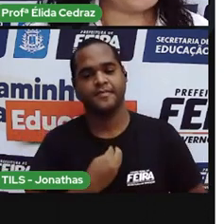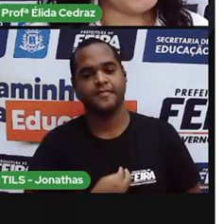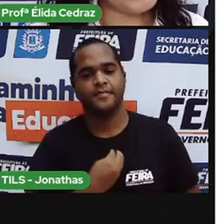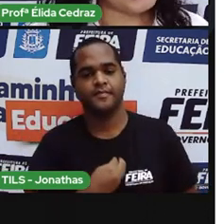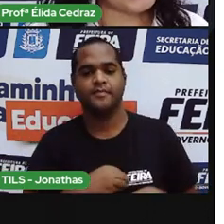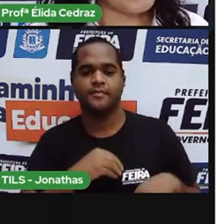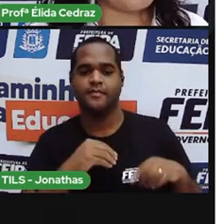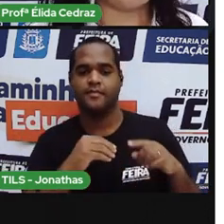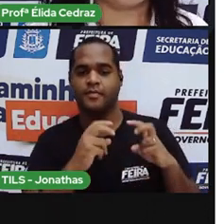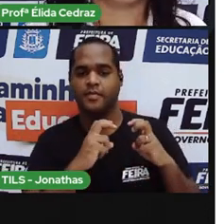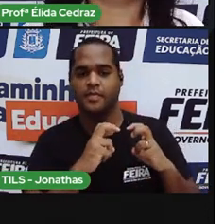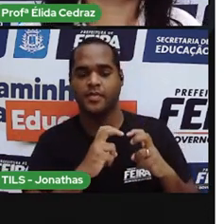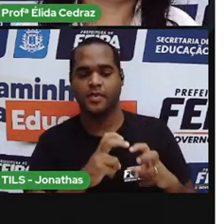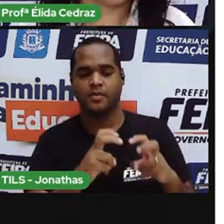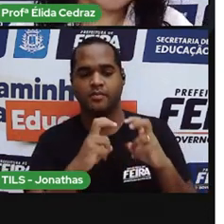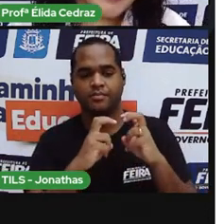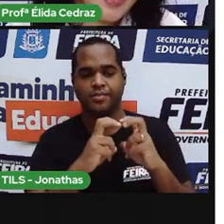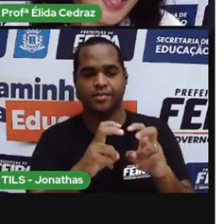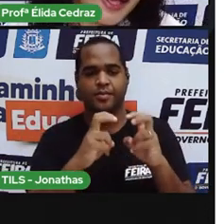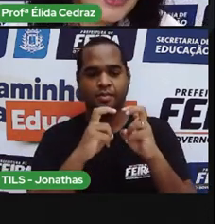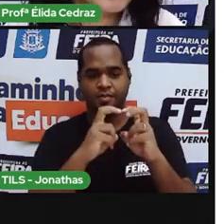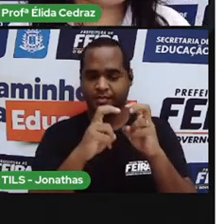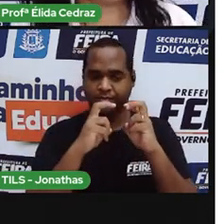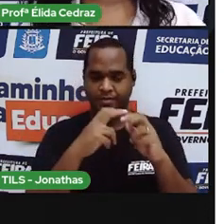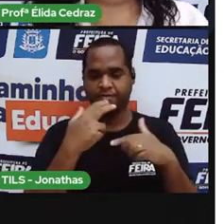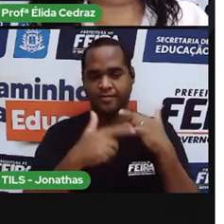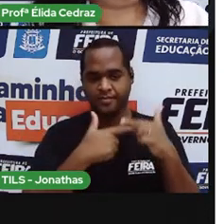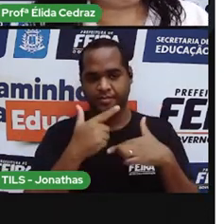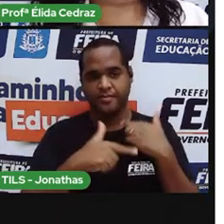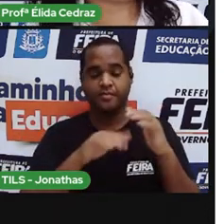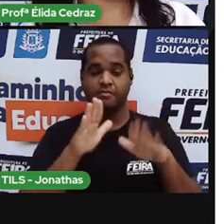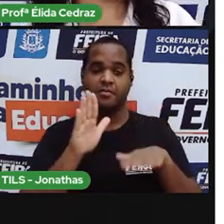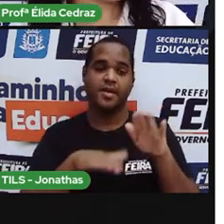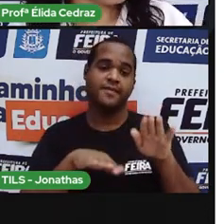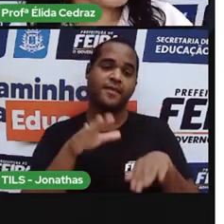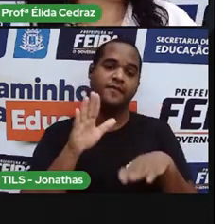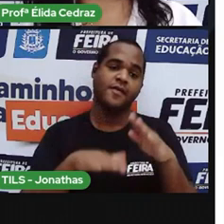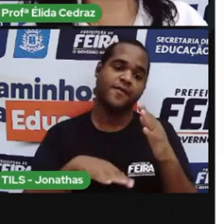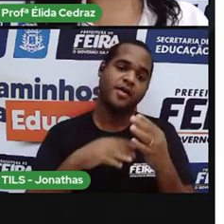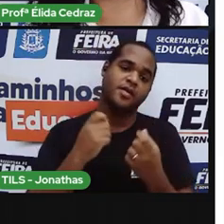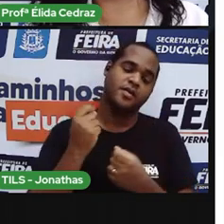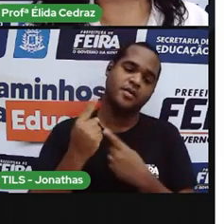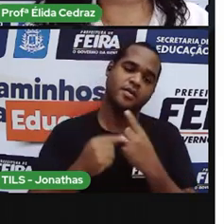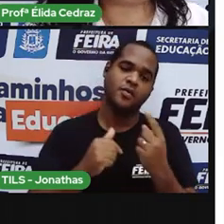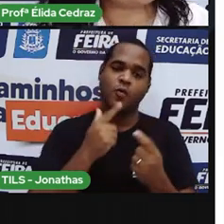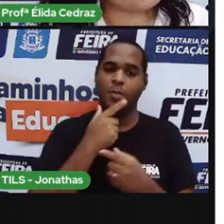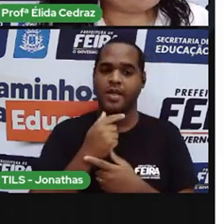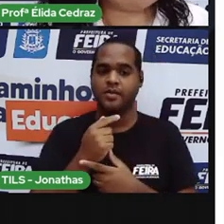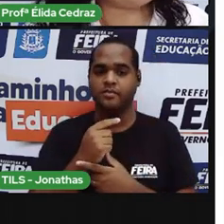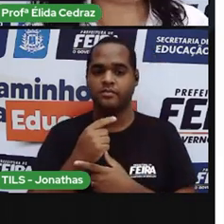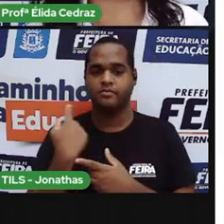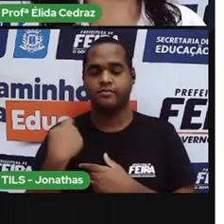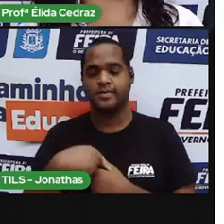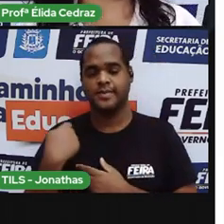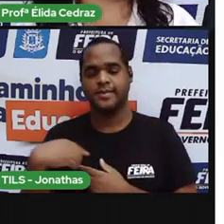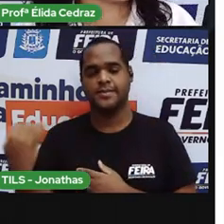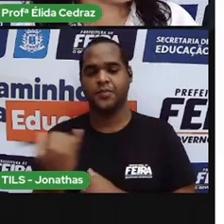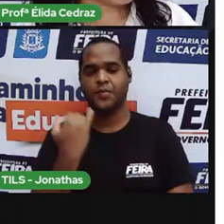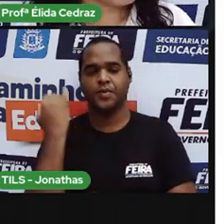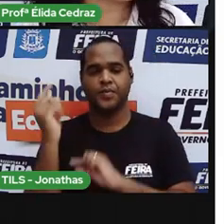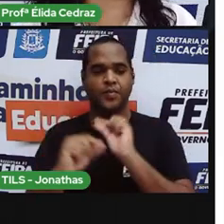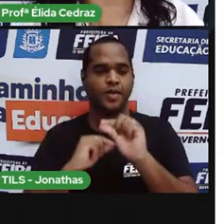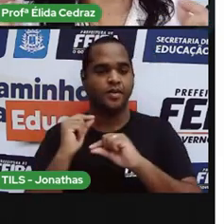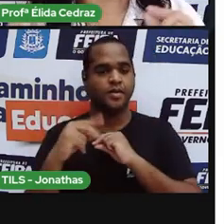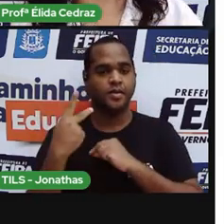tratorista, mas, de vez em quando, a cidade precisa de um serviço nas